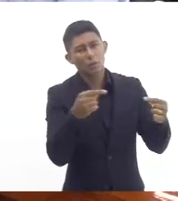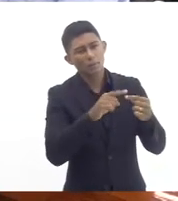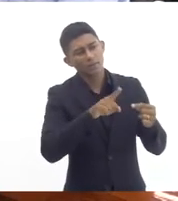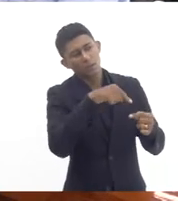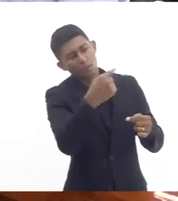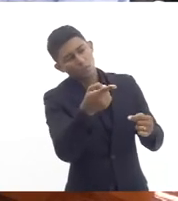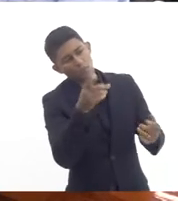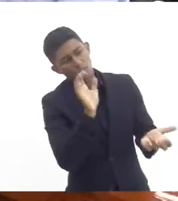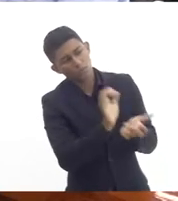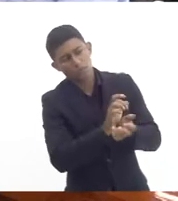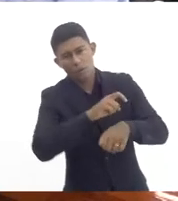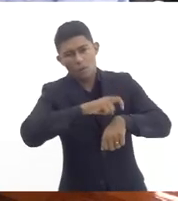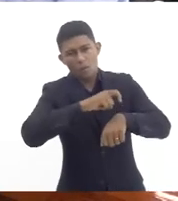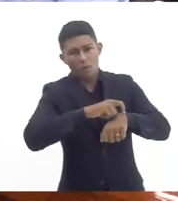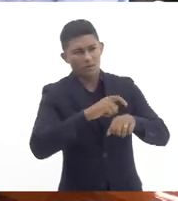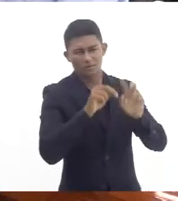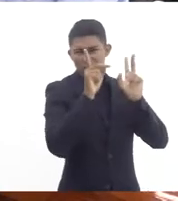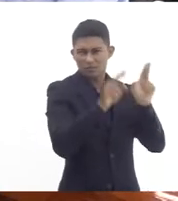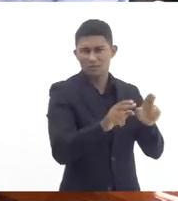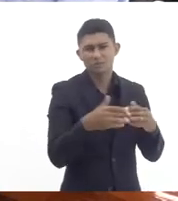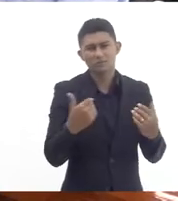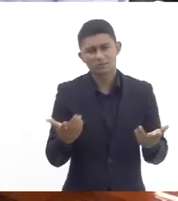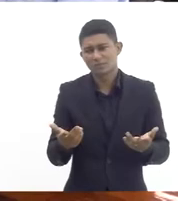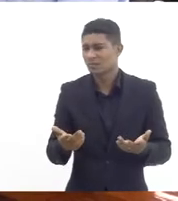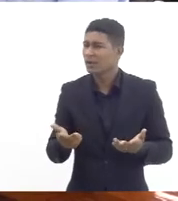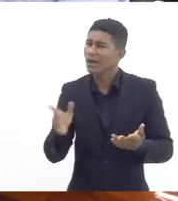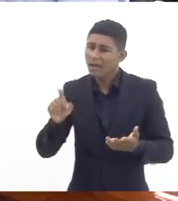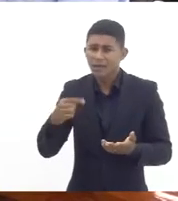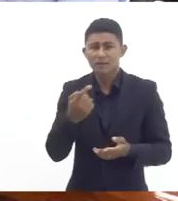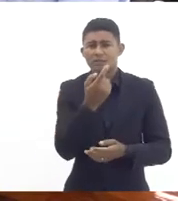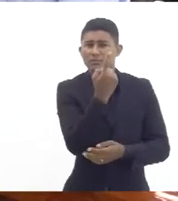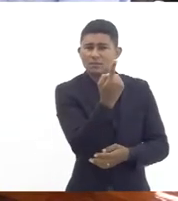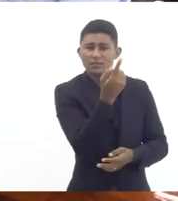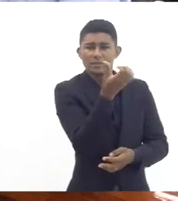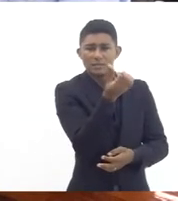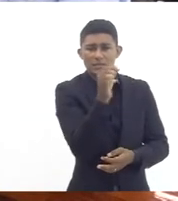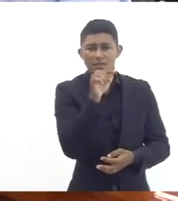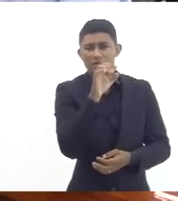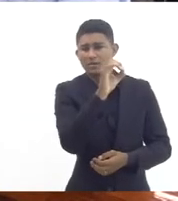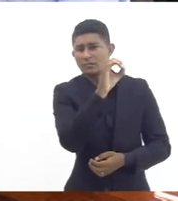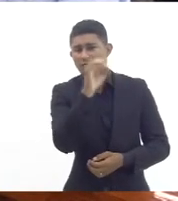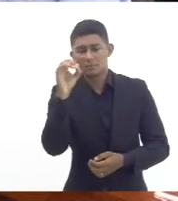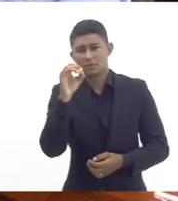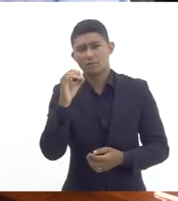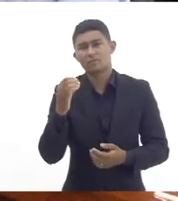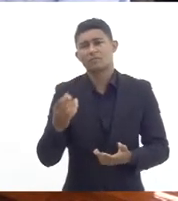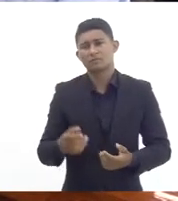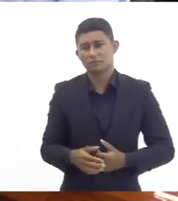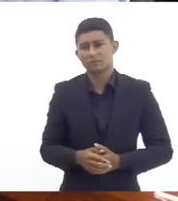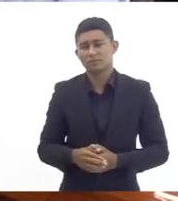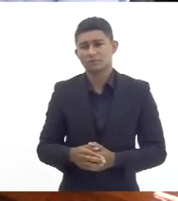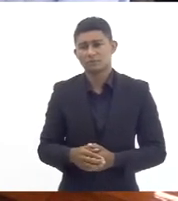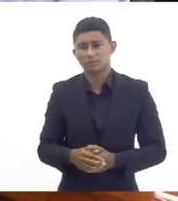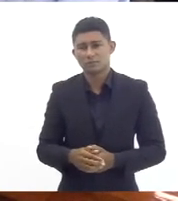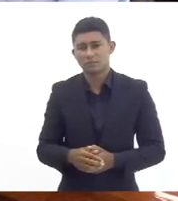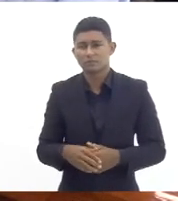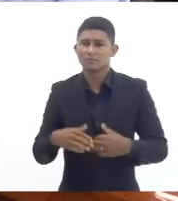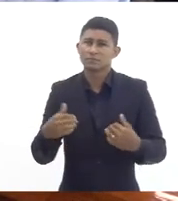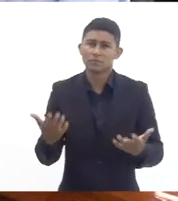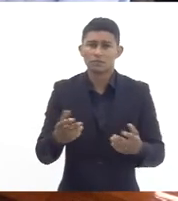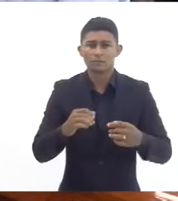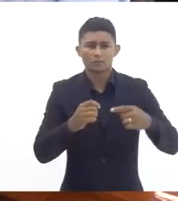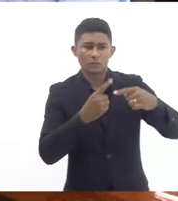então o que muda é que as carências continuam sendo 16 mil só que invés de atender um terço